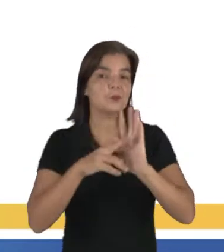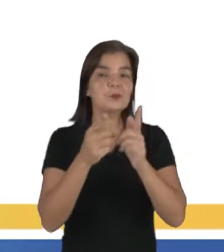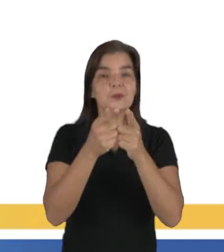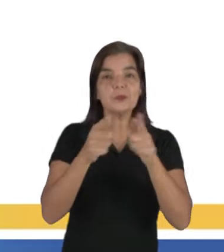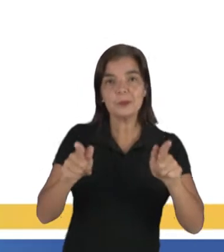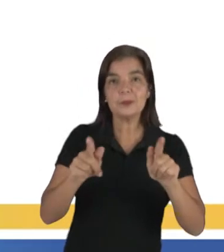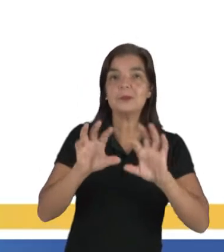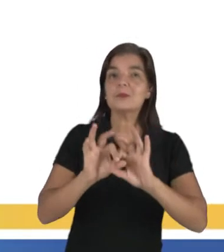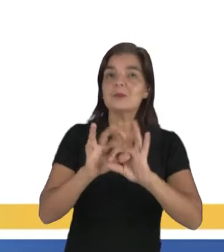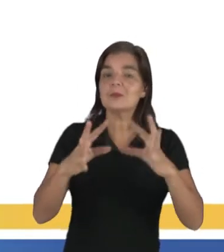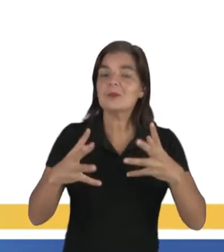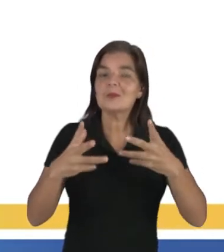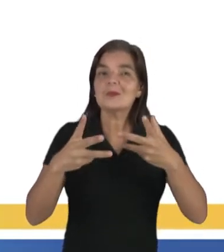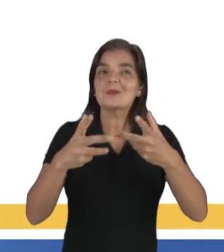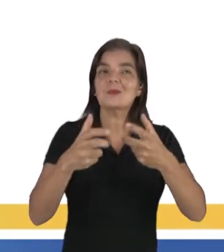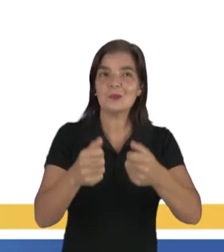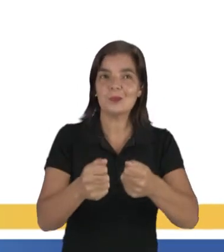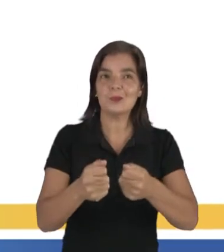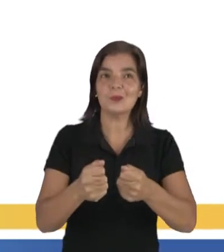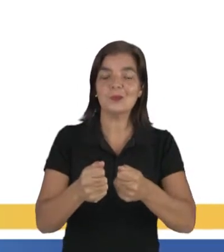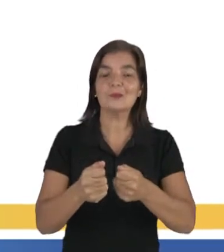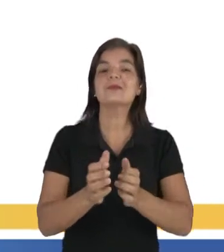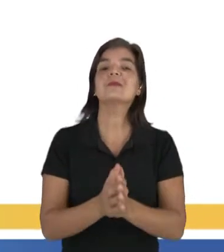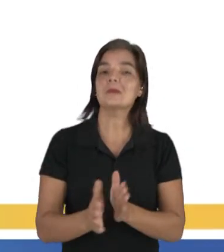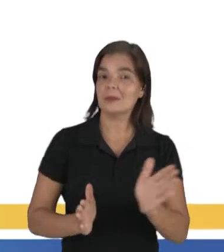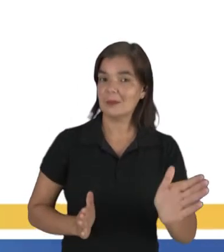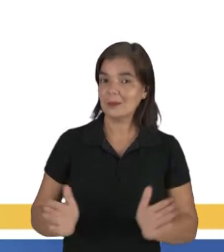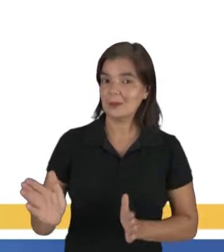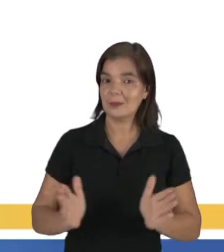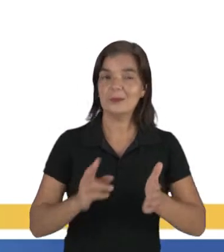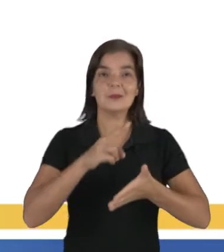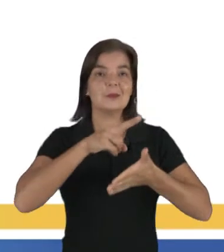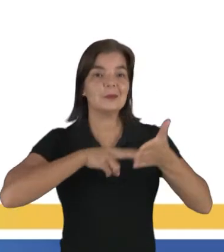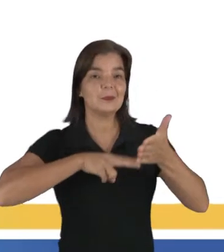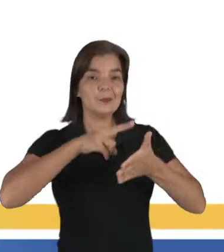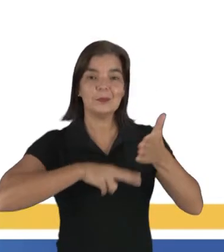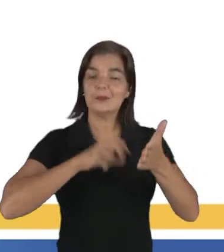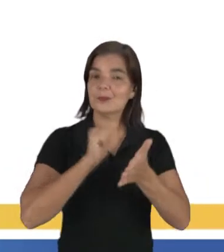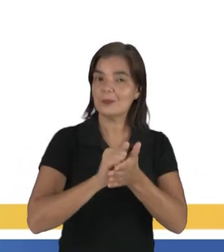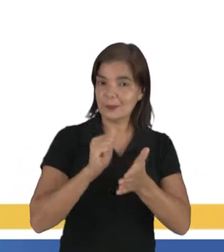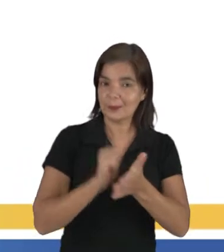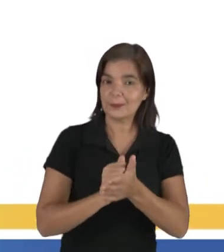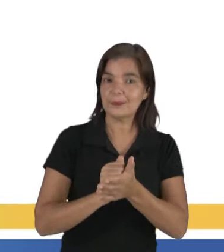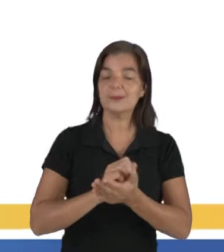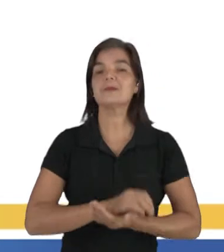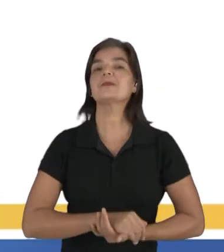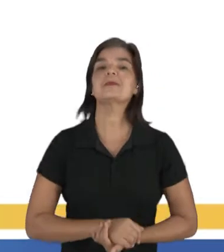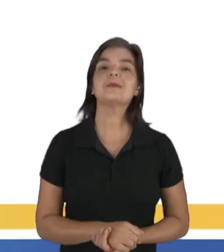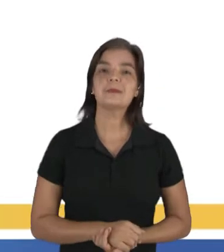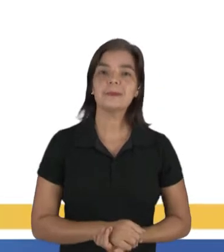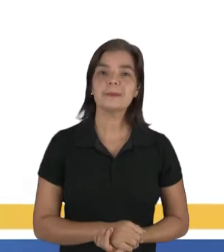culta permite a todos a acessibilidade à leitura e à escrita?